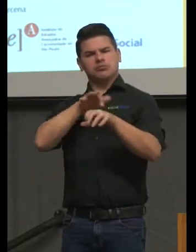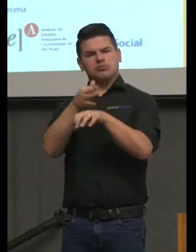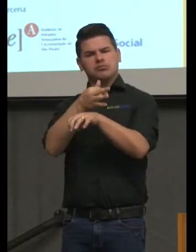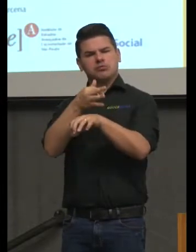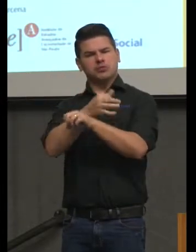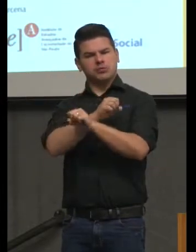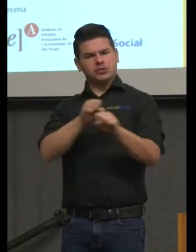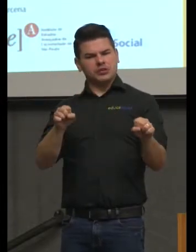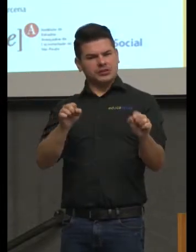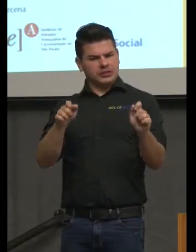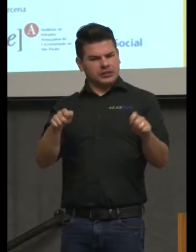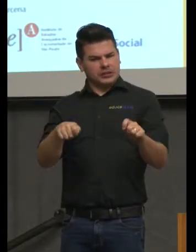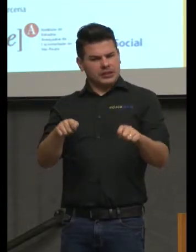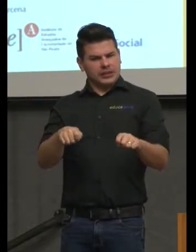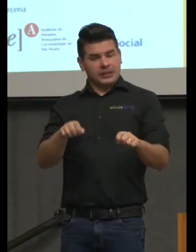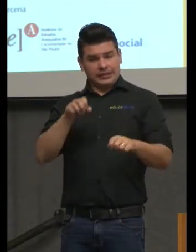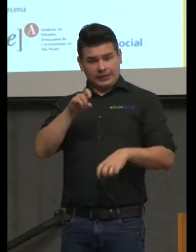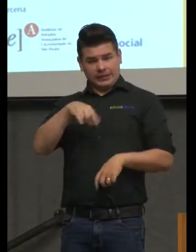Se a gente